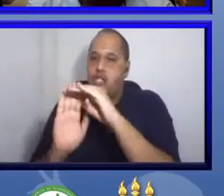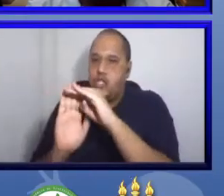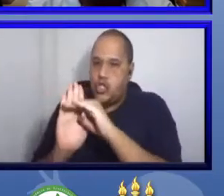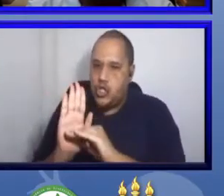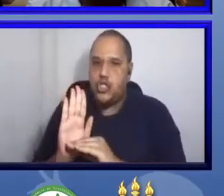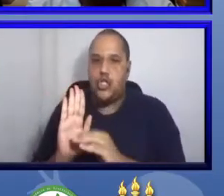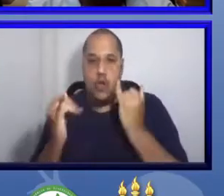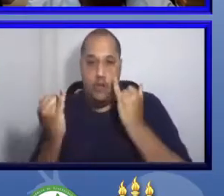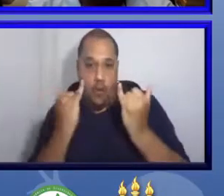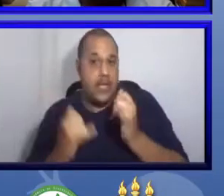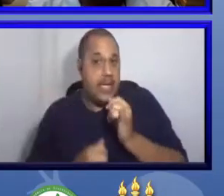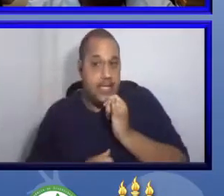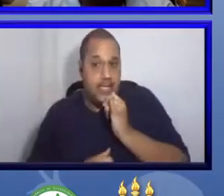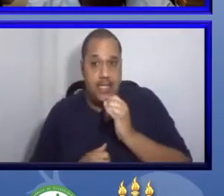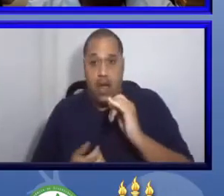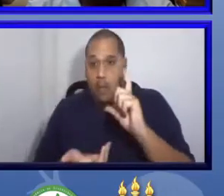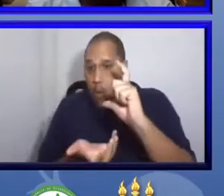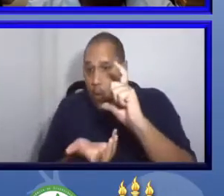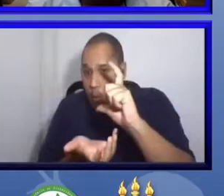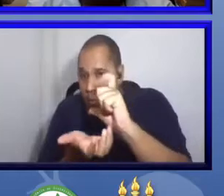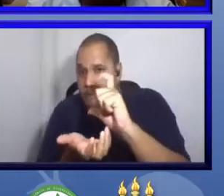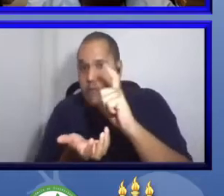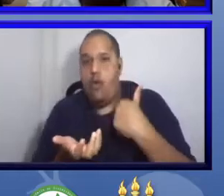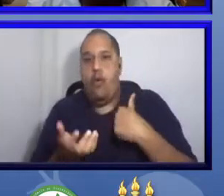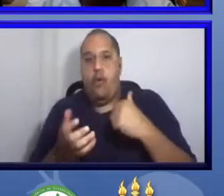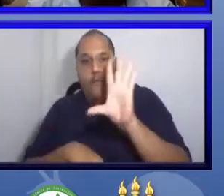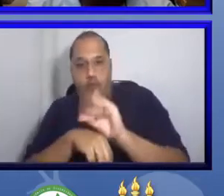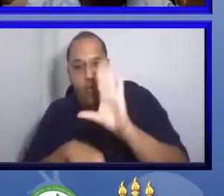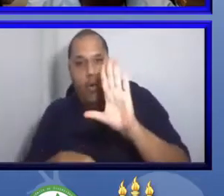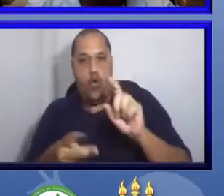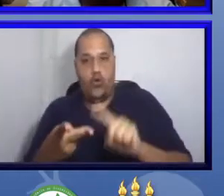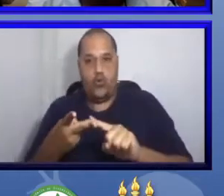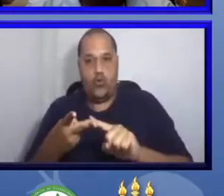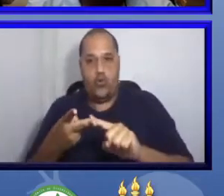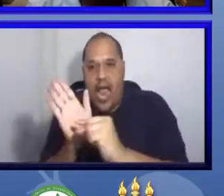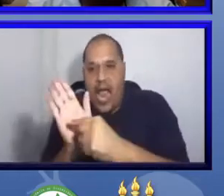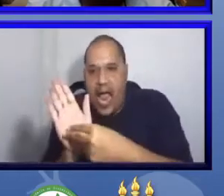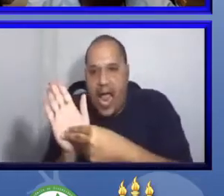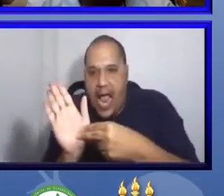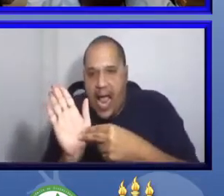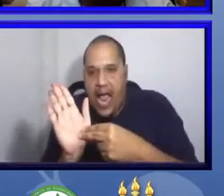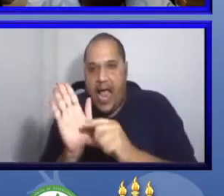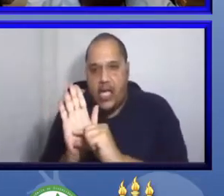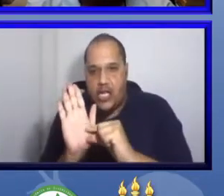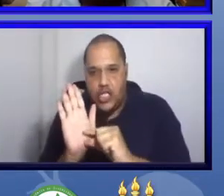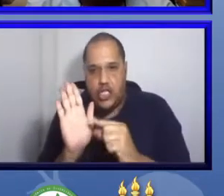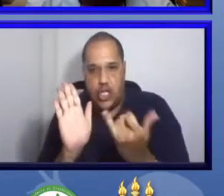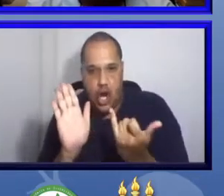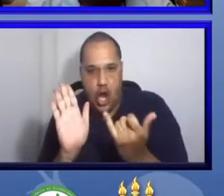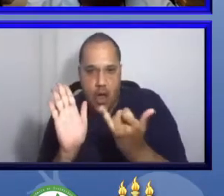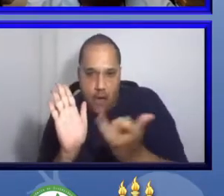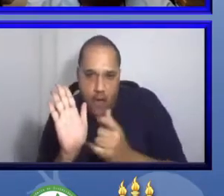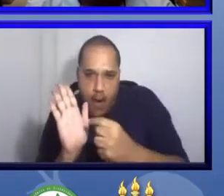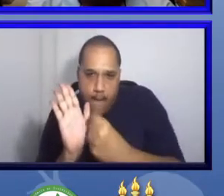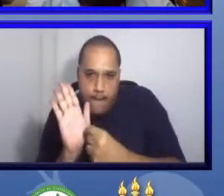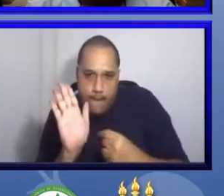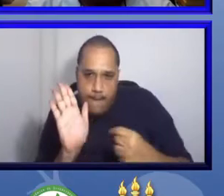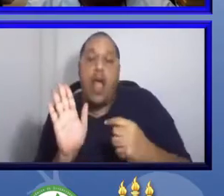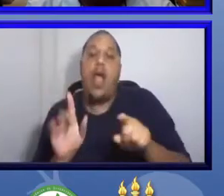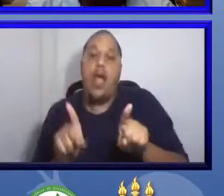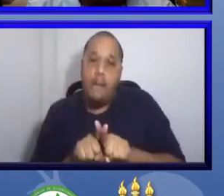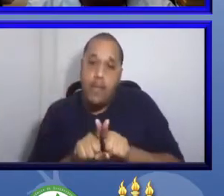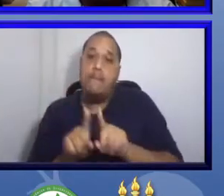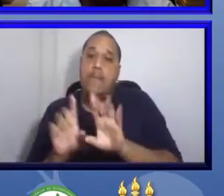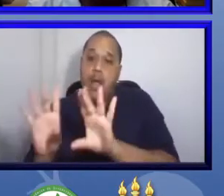fotos, pegar dados da etiqueta, dos livros de registros e disponibilizar essas